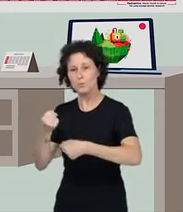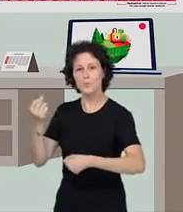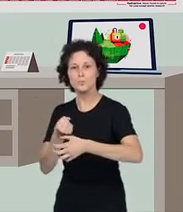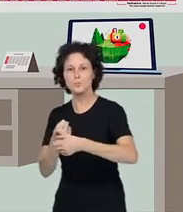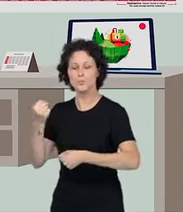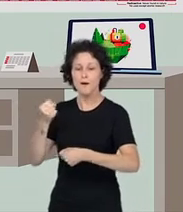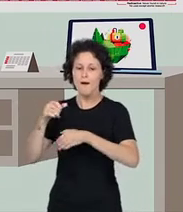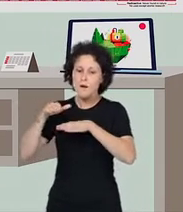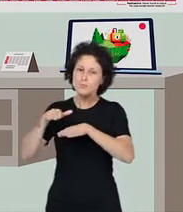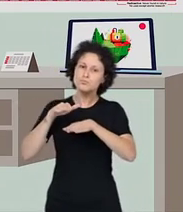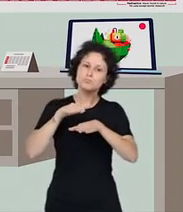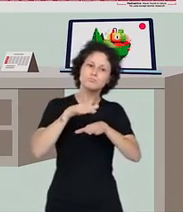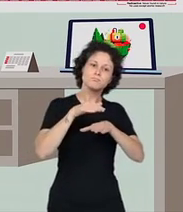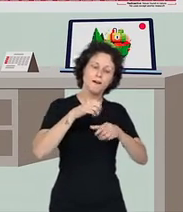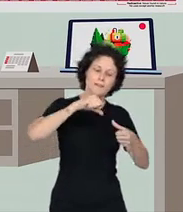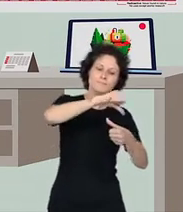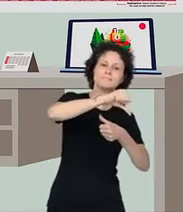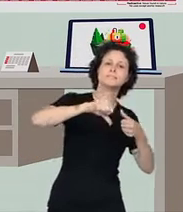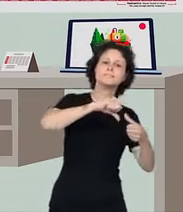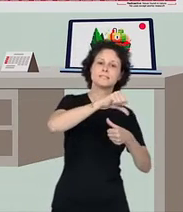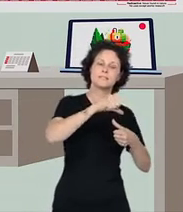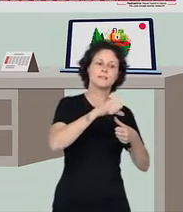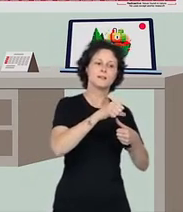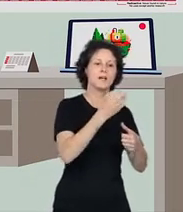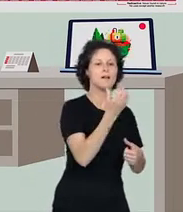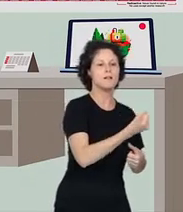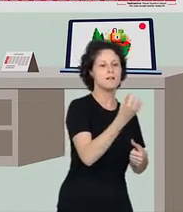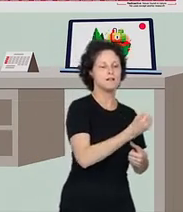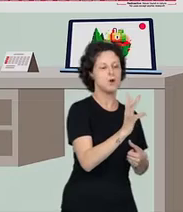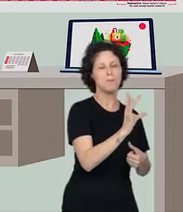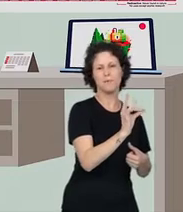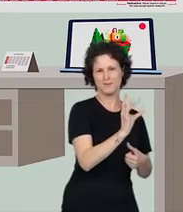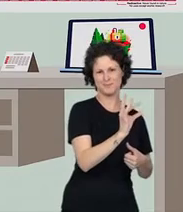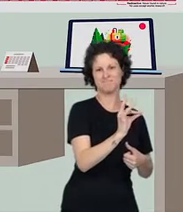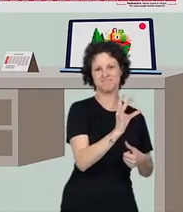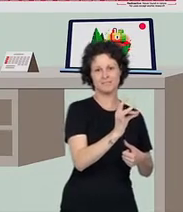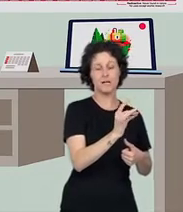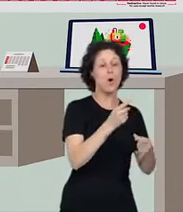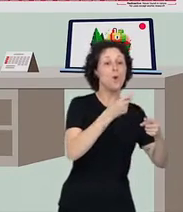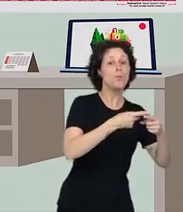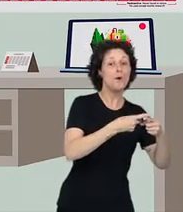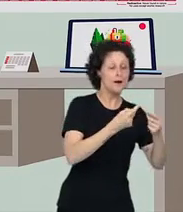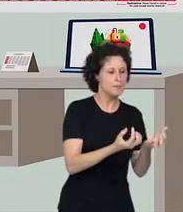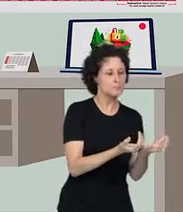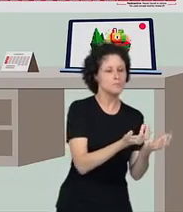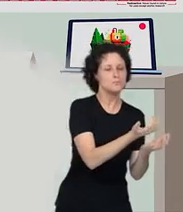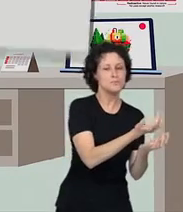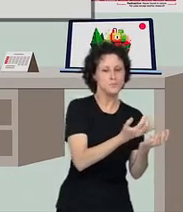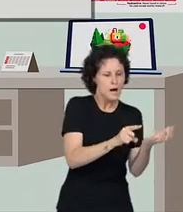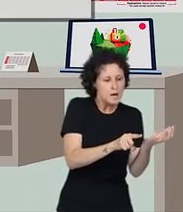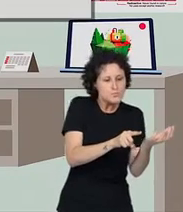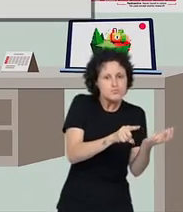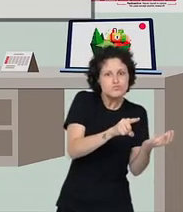vacas e vai para um grande reservatório, onde vai passar por um processo chamado de pasteurização. Esse processo aquece o